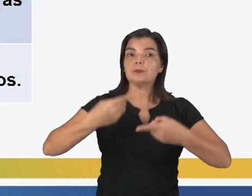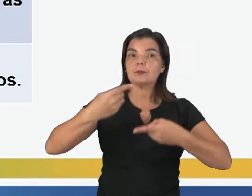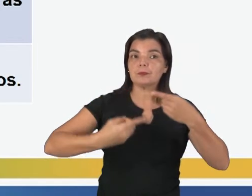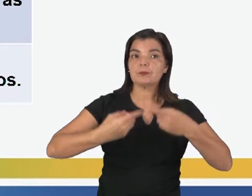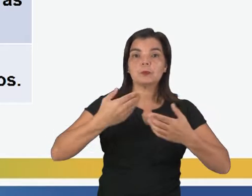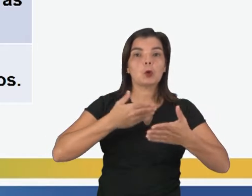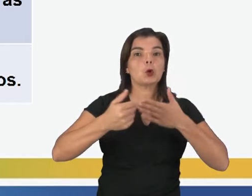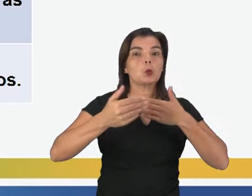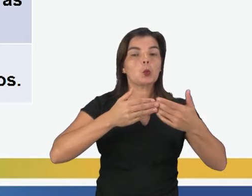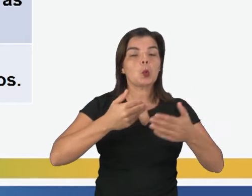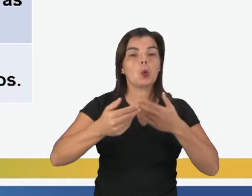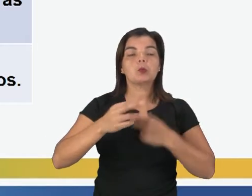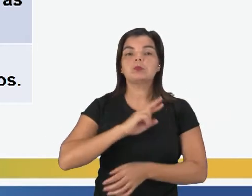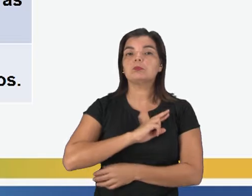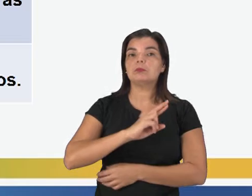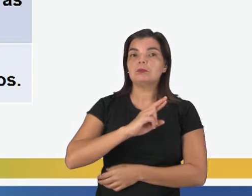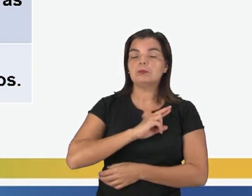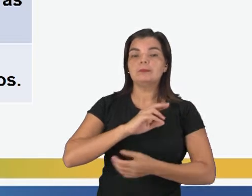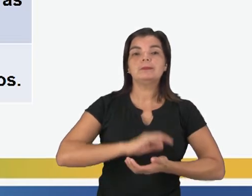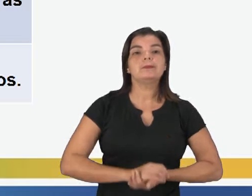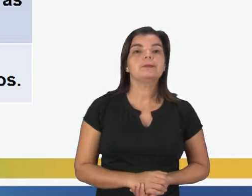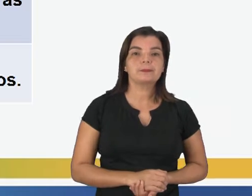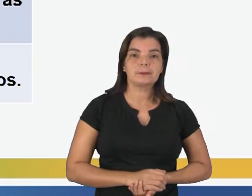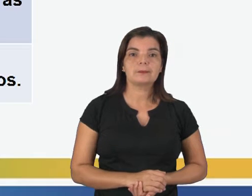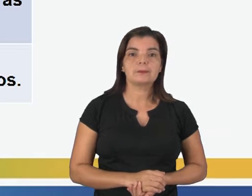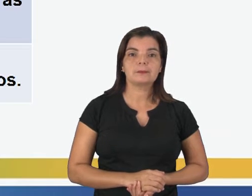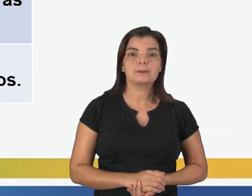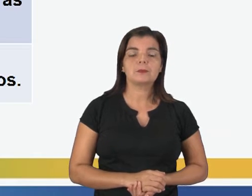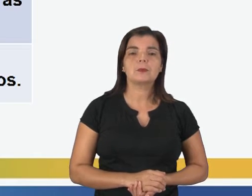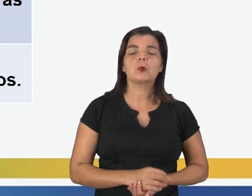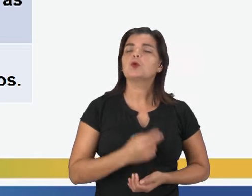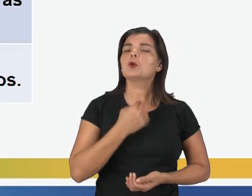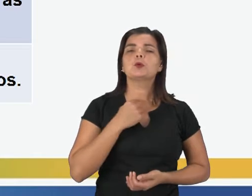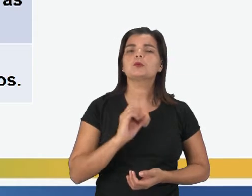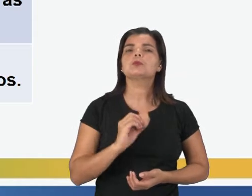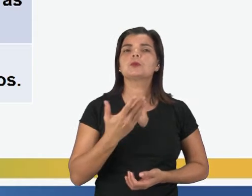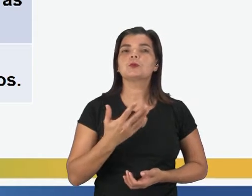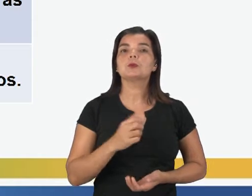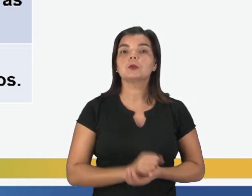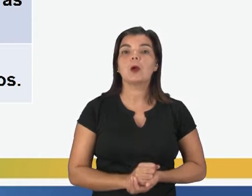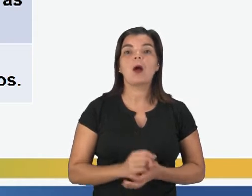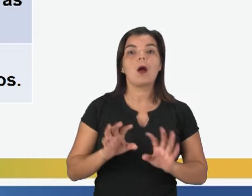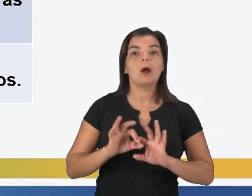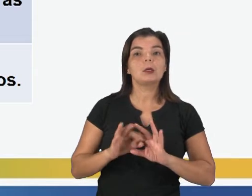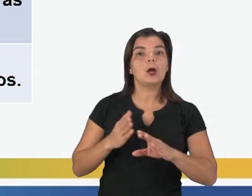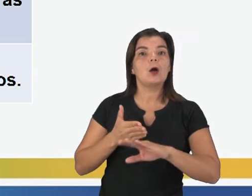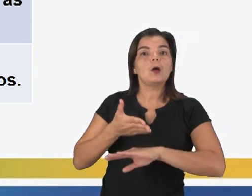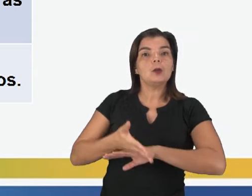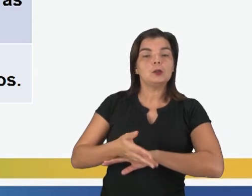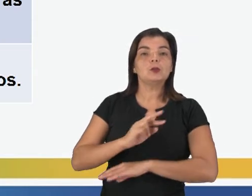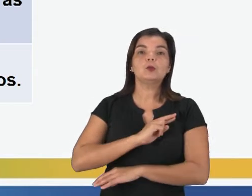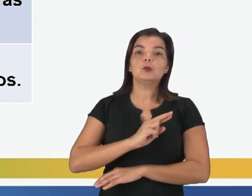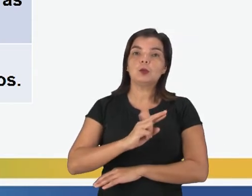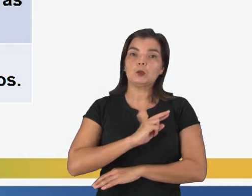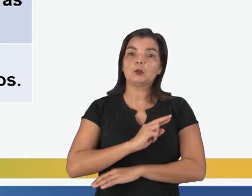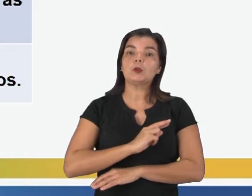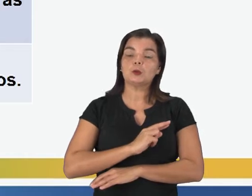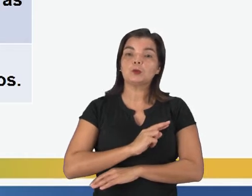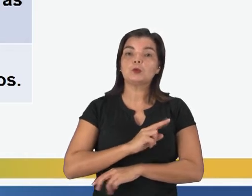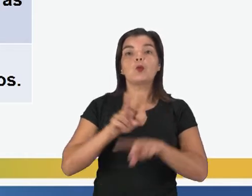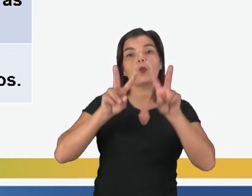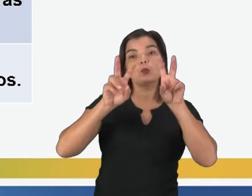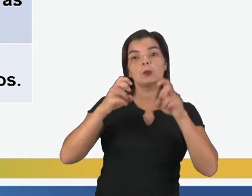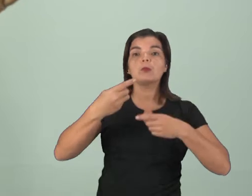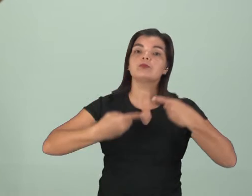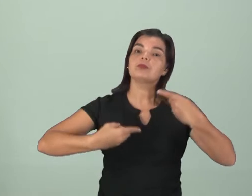políticos de qualquer religião. O que não pode acontecer? Permitir a interferência religiosa nos